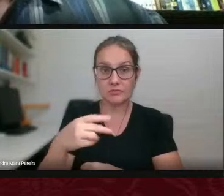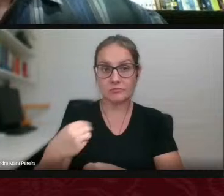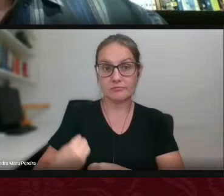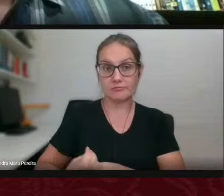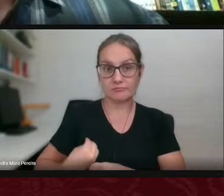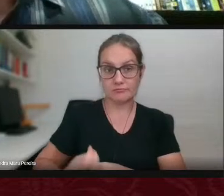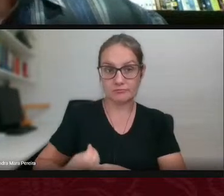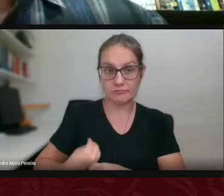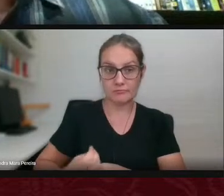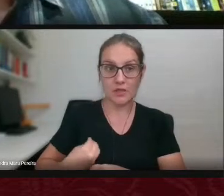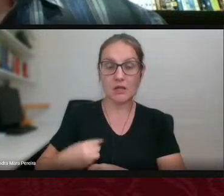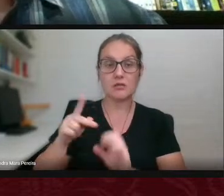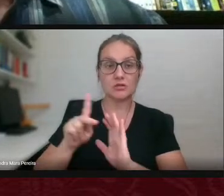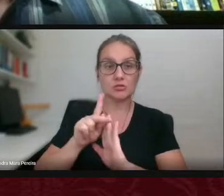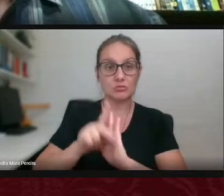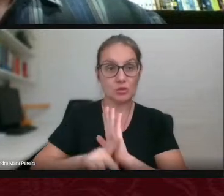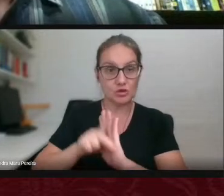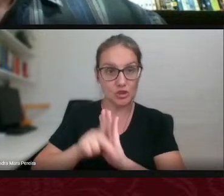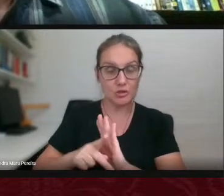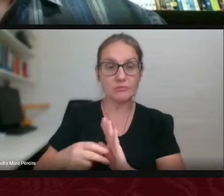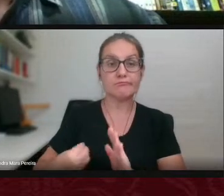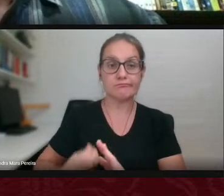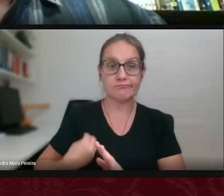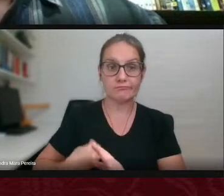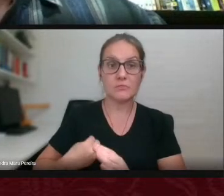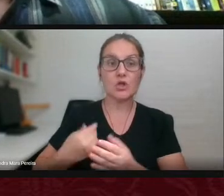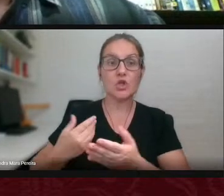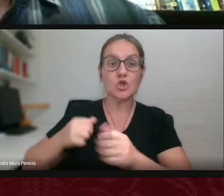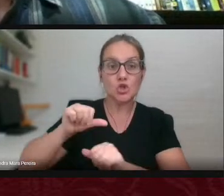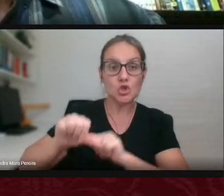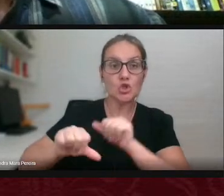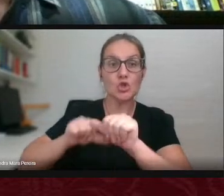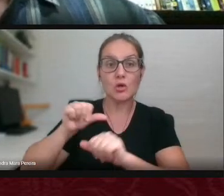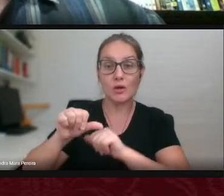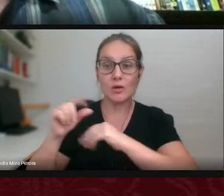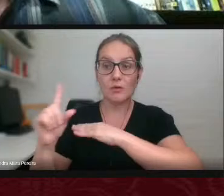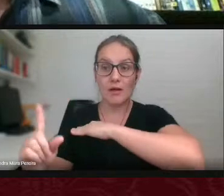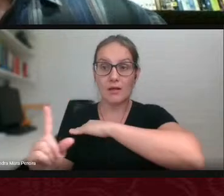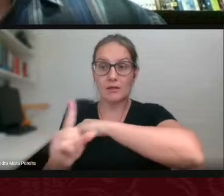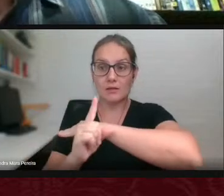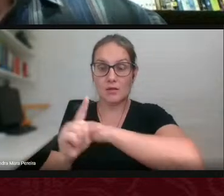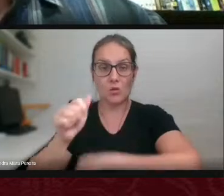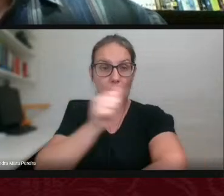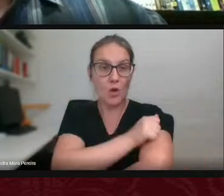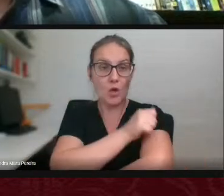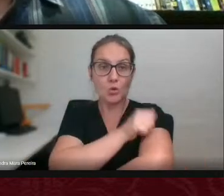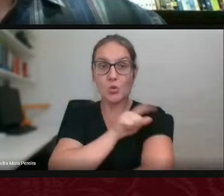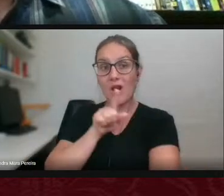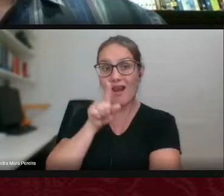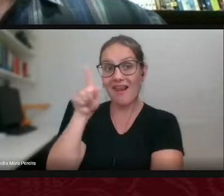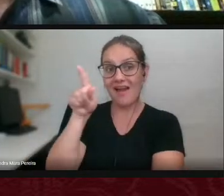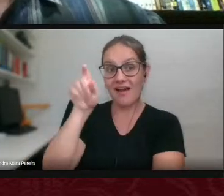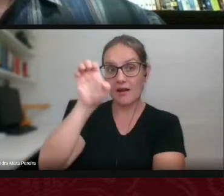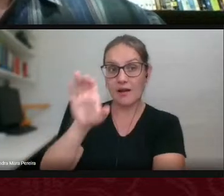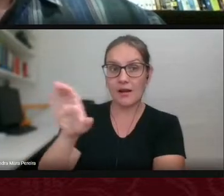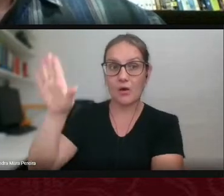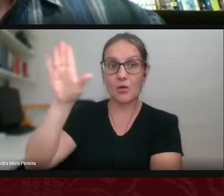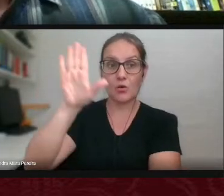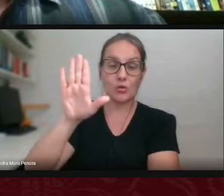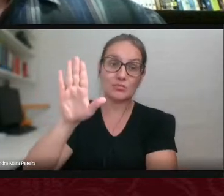deste projeto, né? se revezando no atendimento aos alunos lá na Europa. Um projeto que